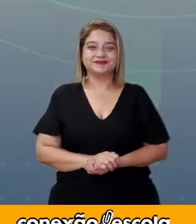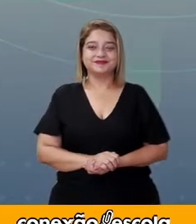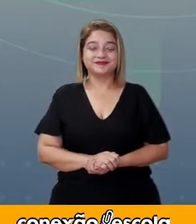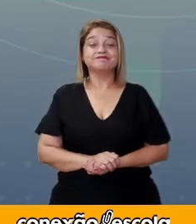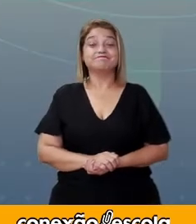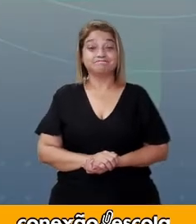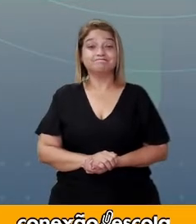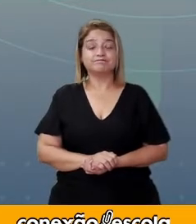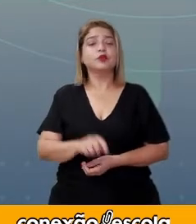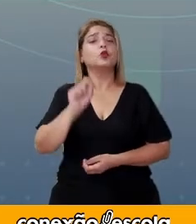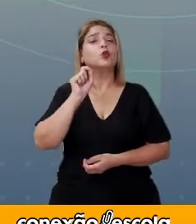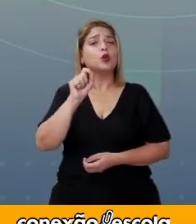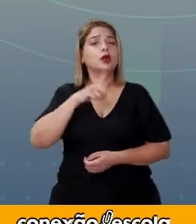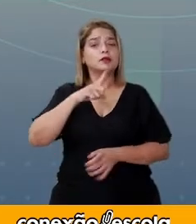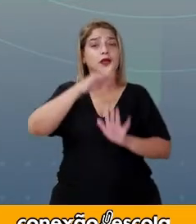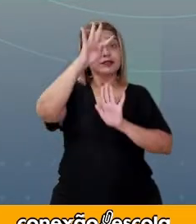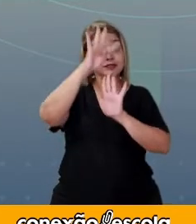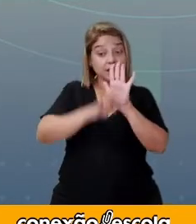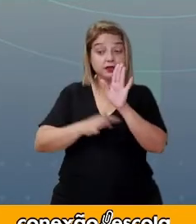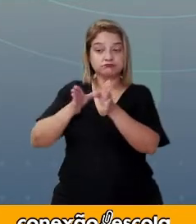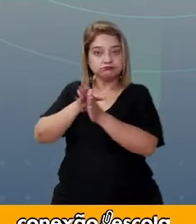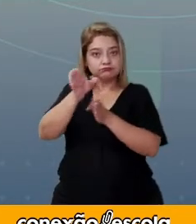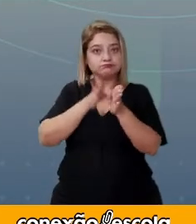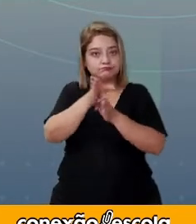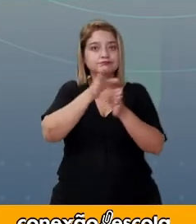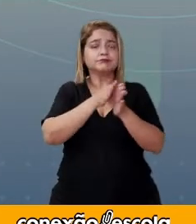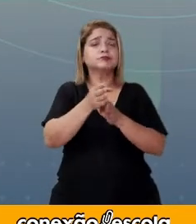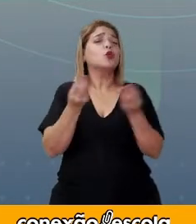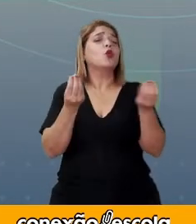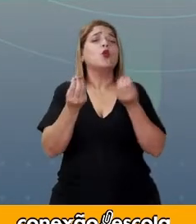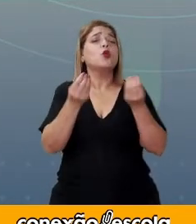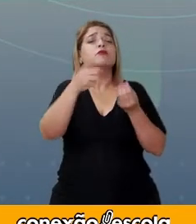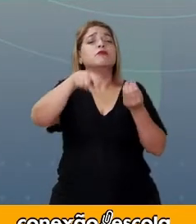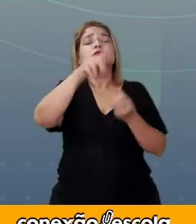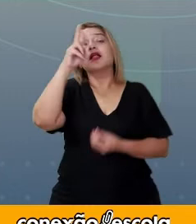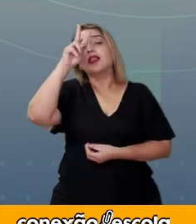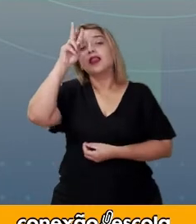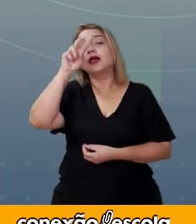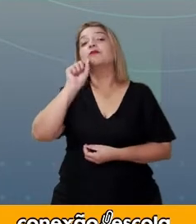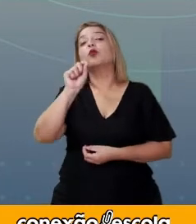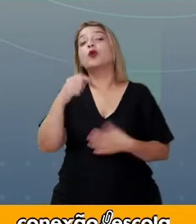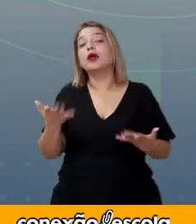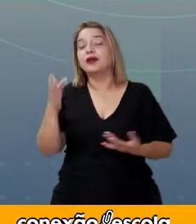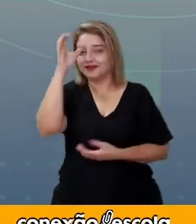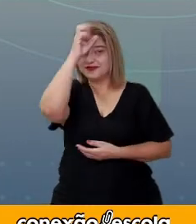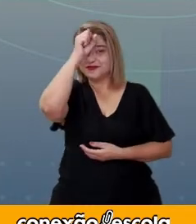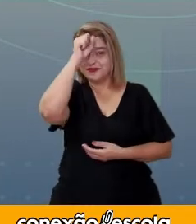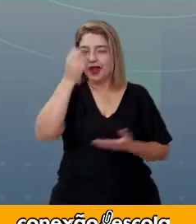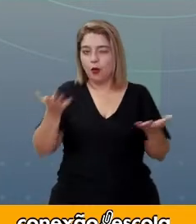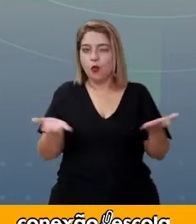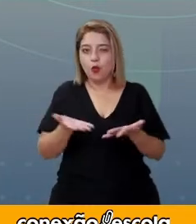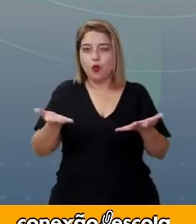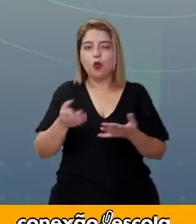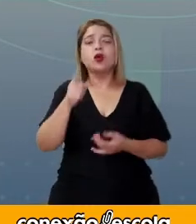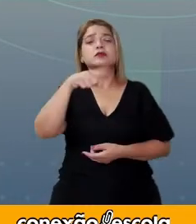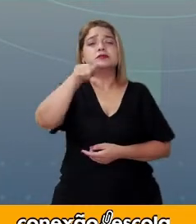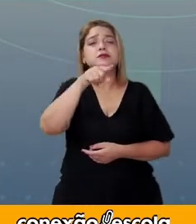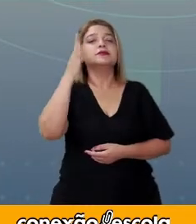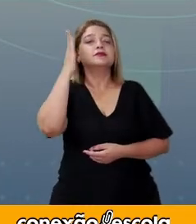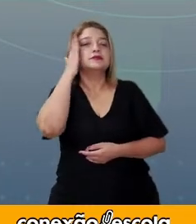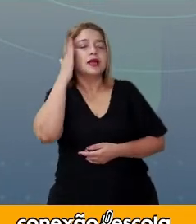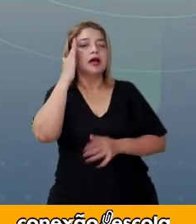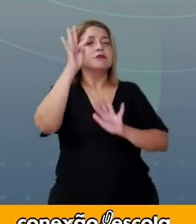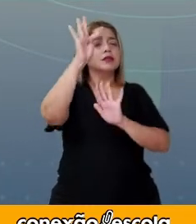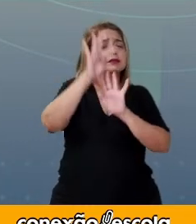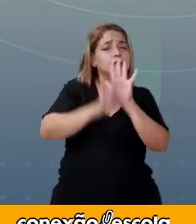E falando sobre textos instrucionais, o que você se recorda? Vamos aprender? O que você sabe